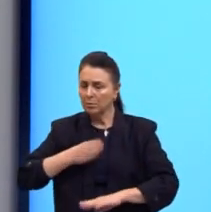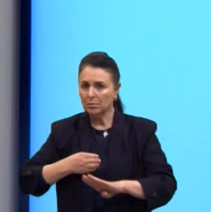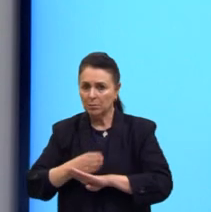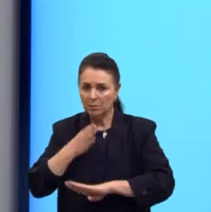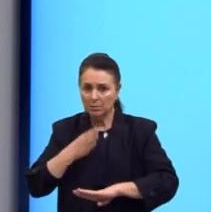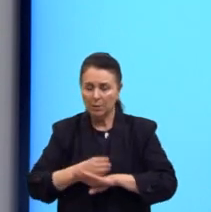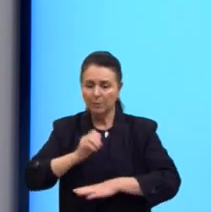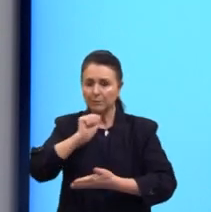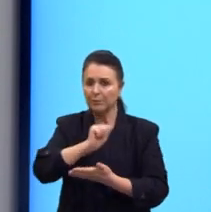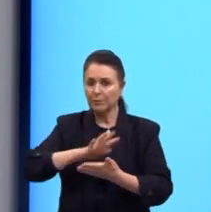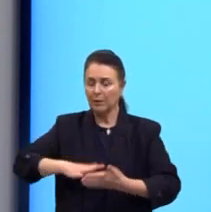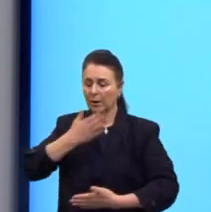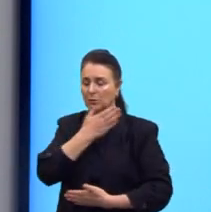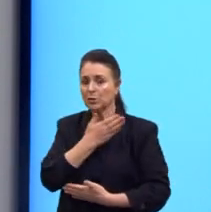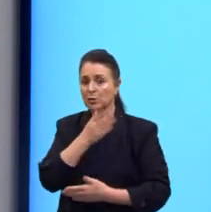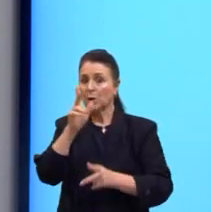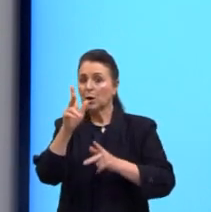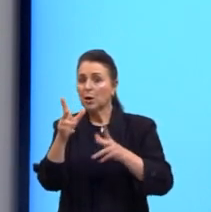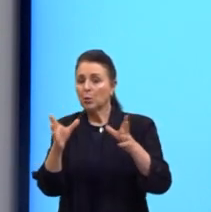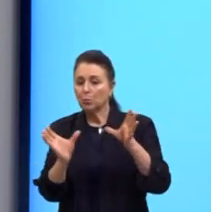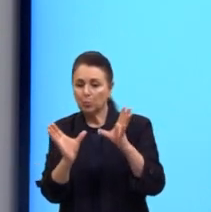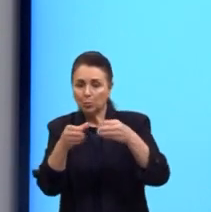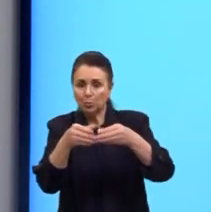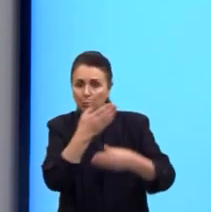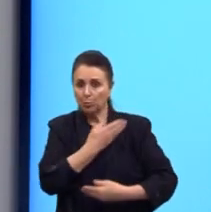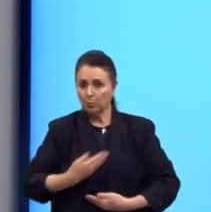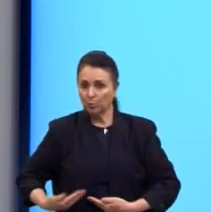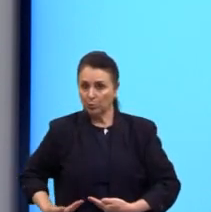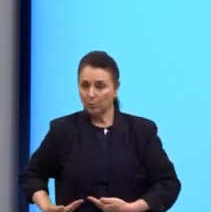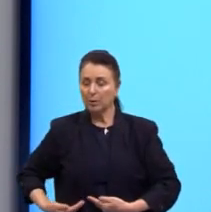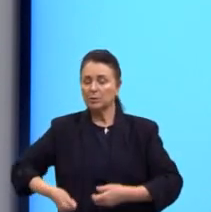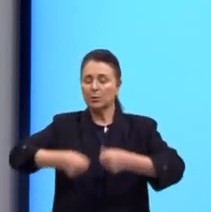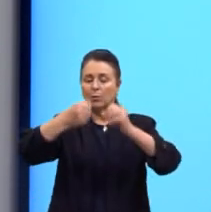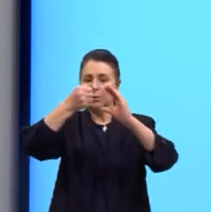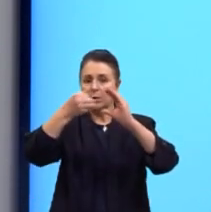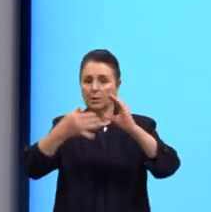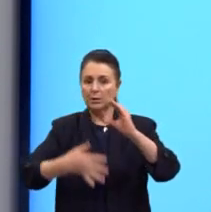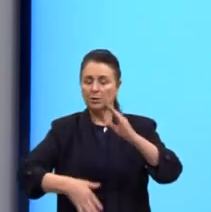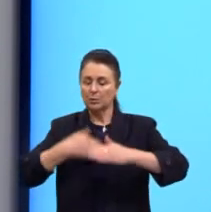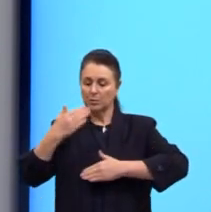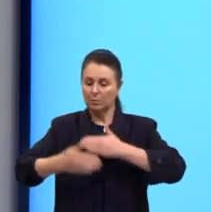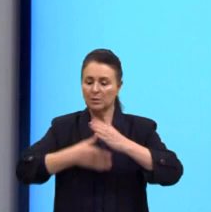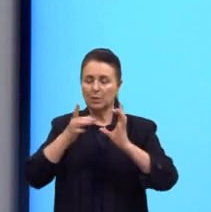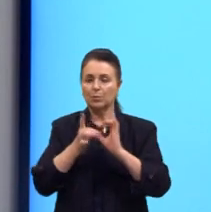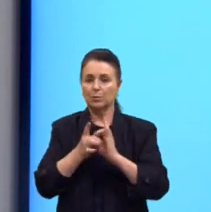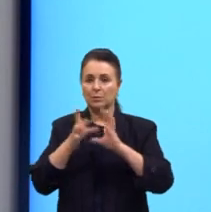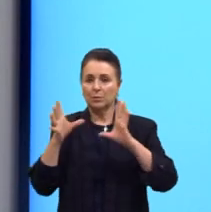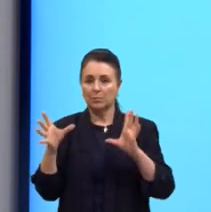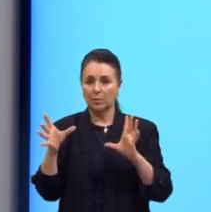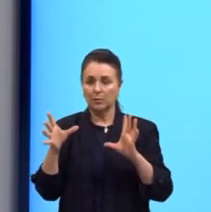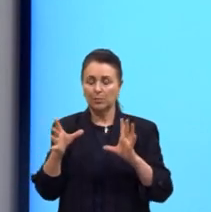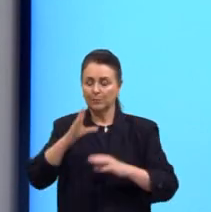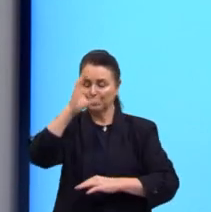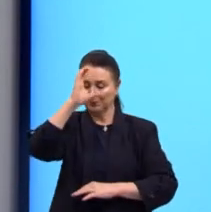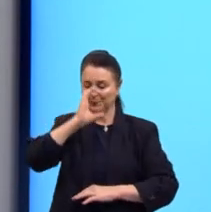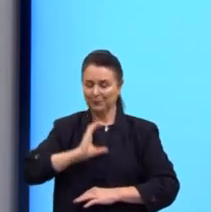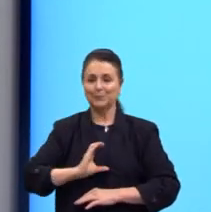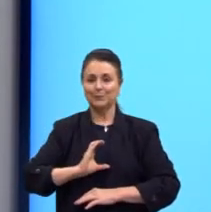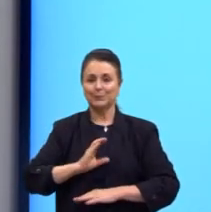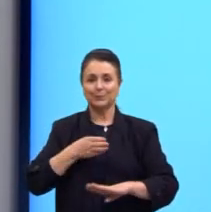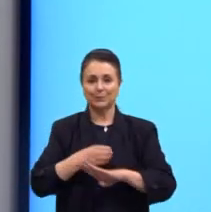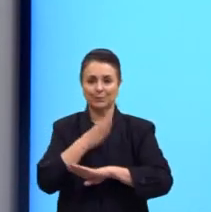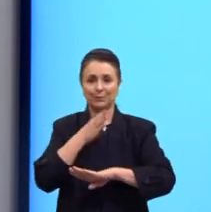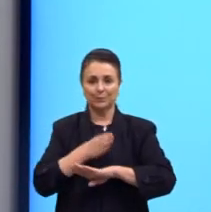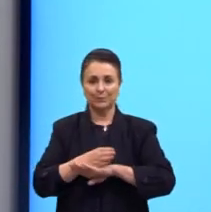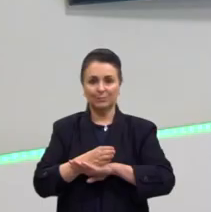das atividades públicas, são características desse processo democrático. Como cidadão, participar,